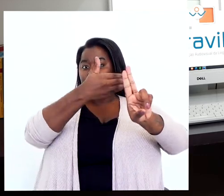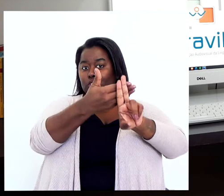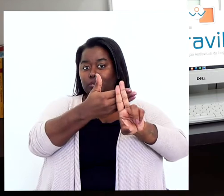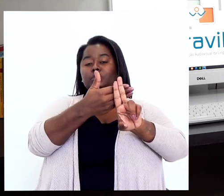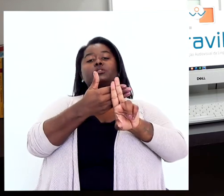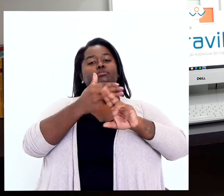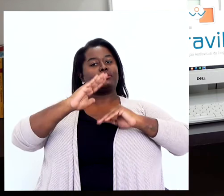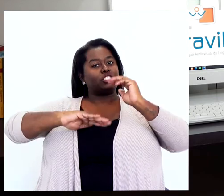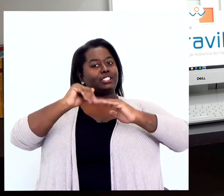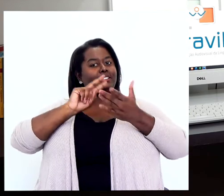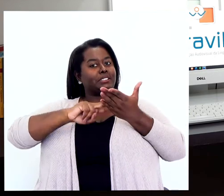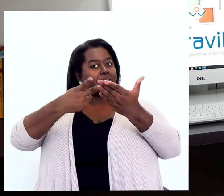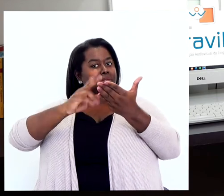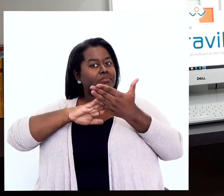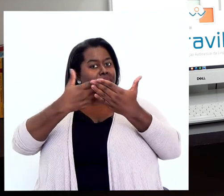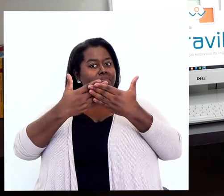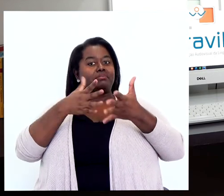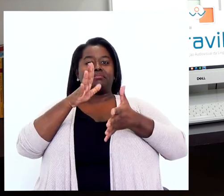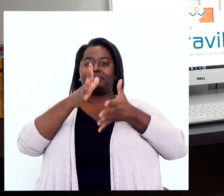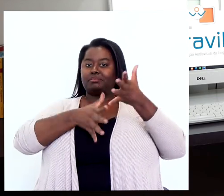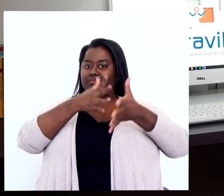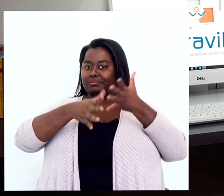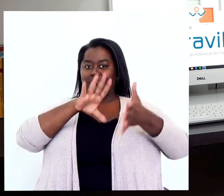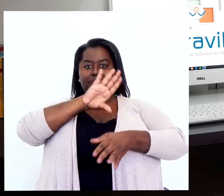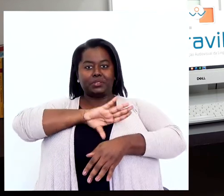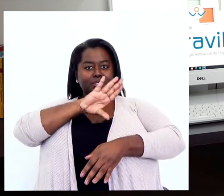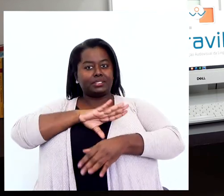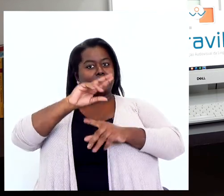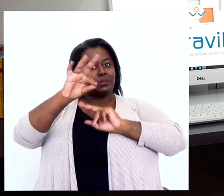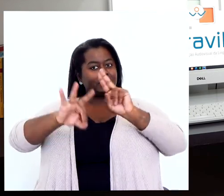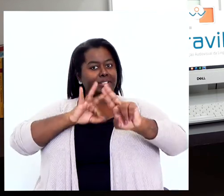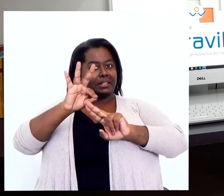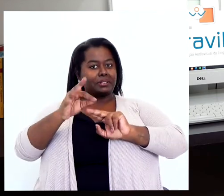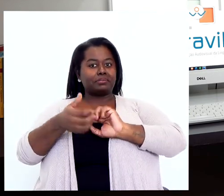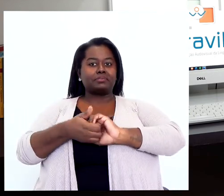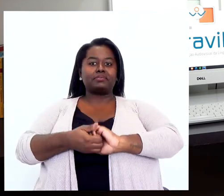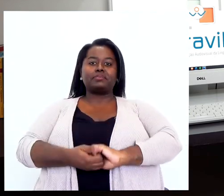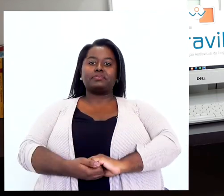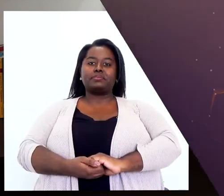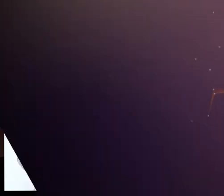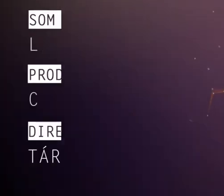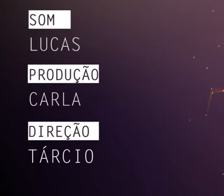do curso TUSP, Bacharelado de Tradução e Interpretação em Libras Portuguesas na UFSCar.